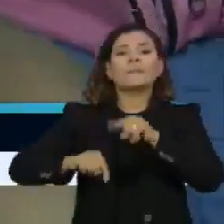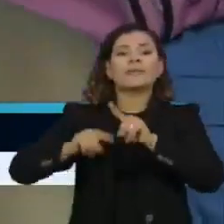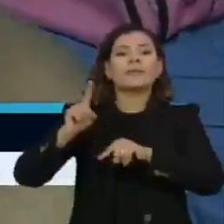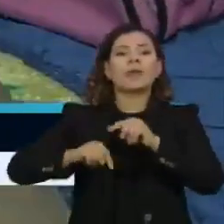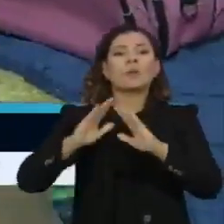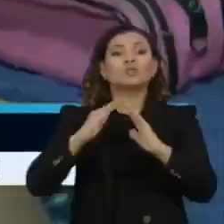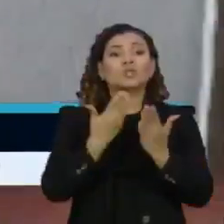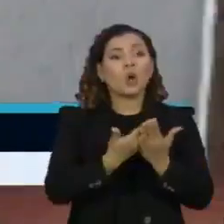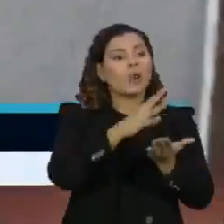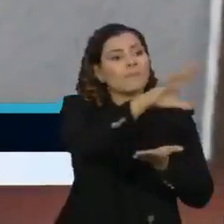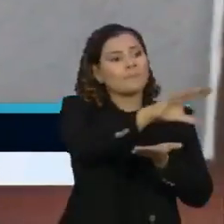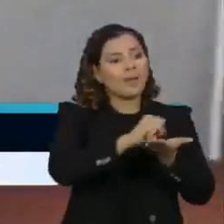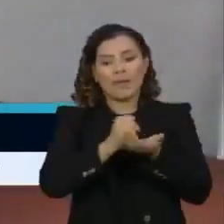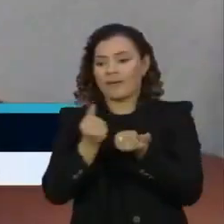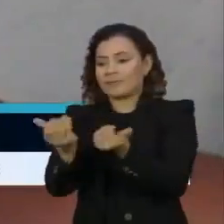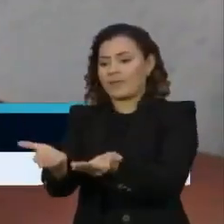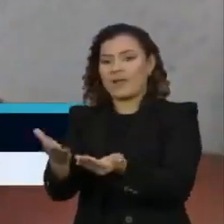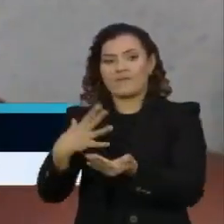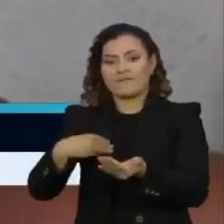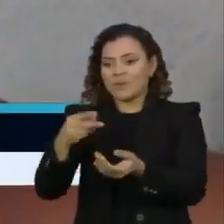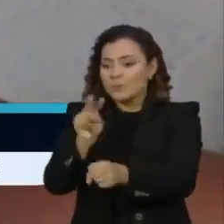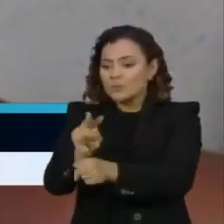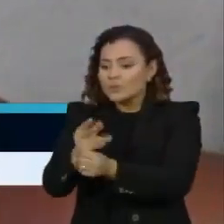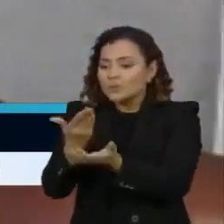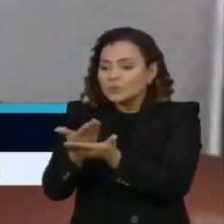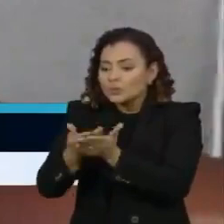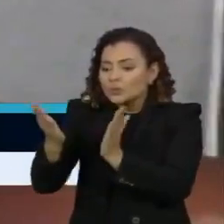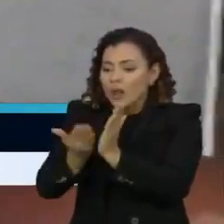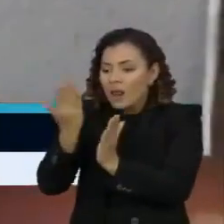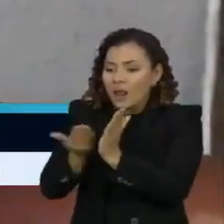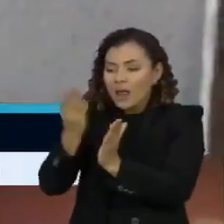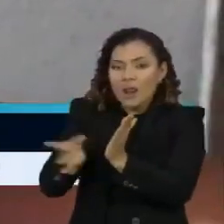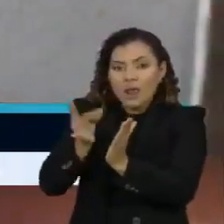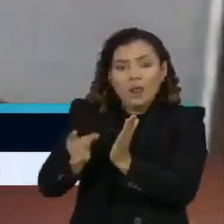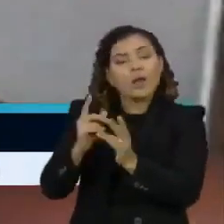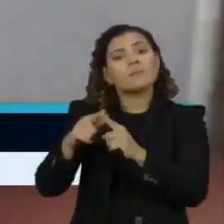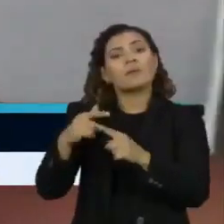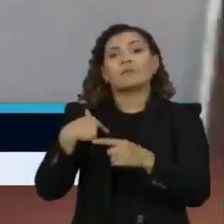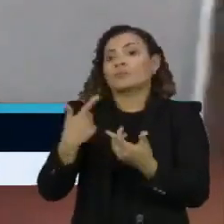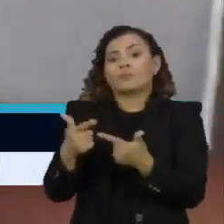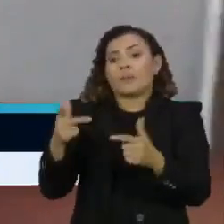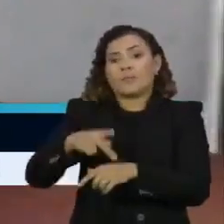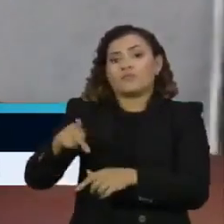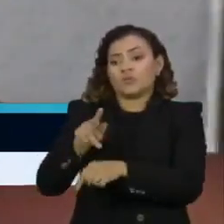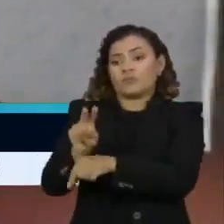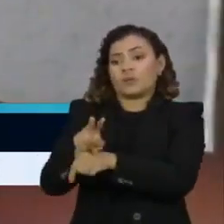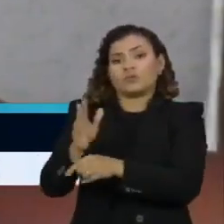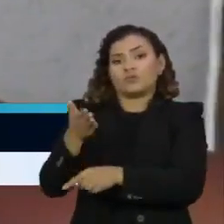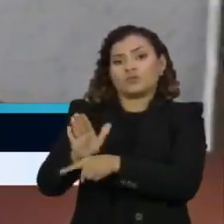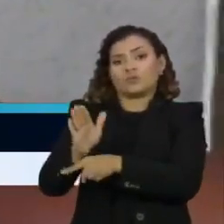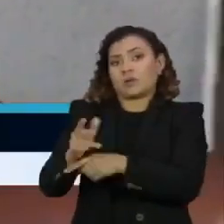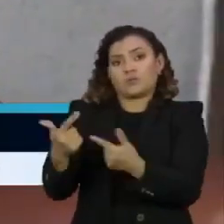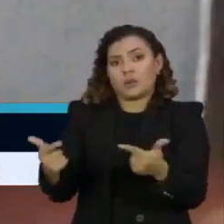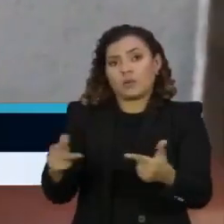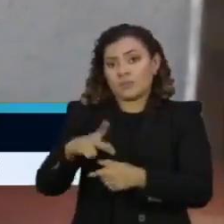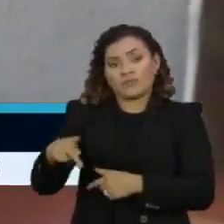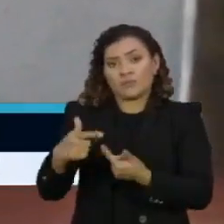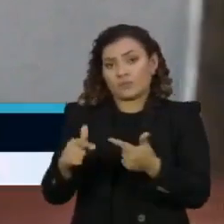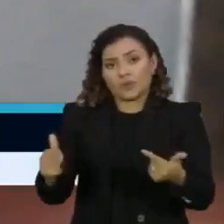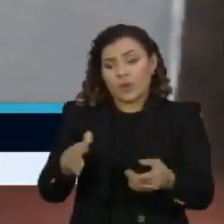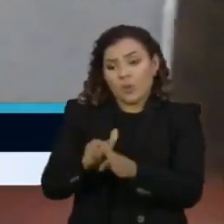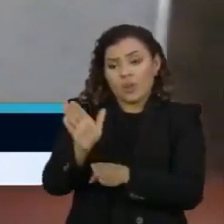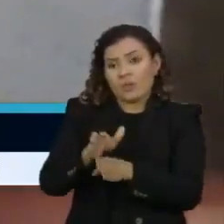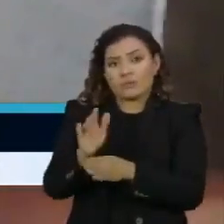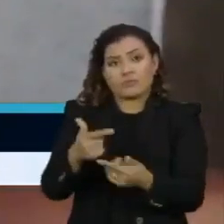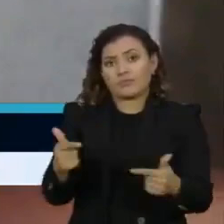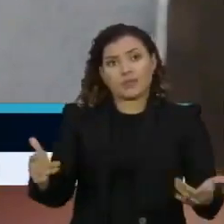atividades no colégio. Devido a pandemia fica meio complicado de estar ensinando eles a estudarem, porque não tem um professor que